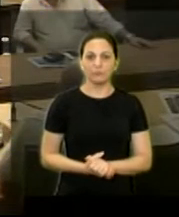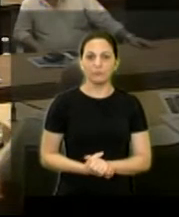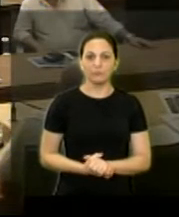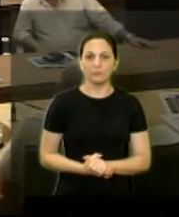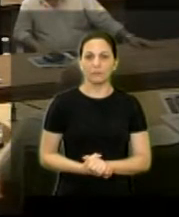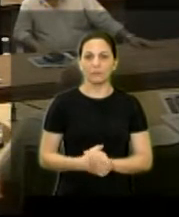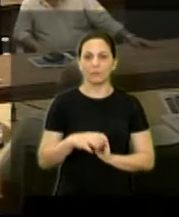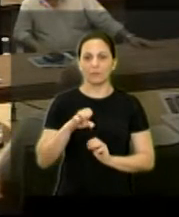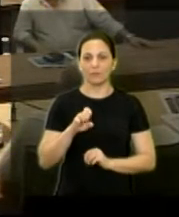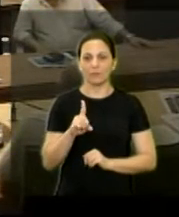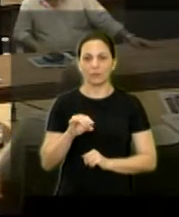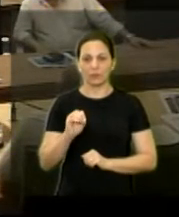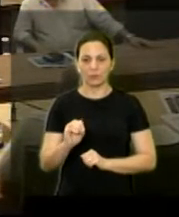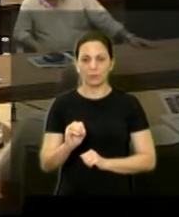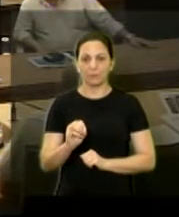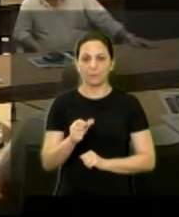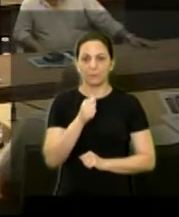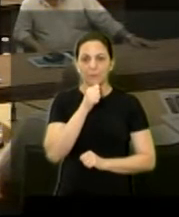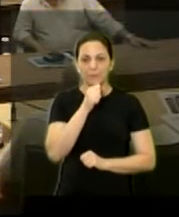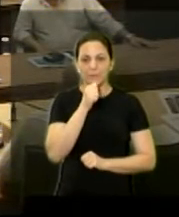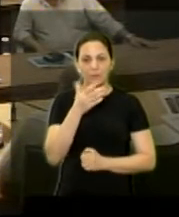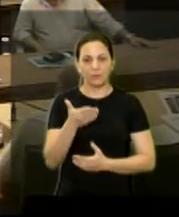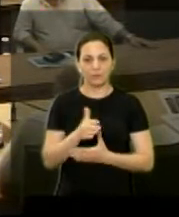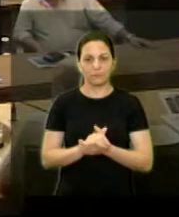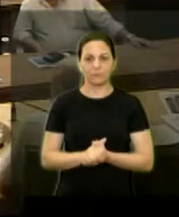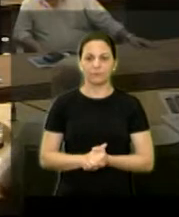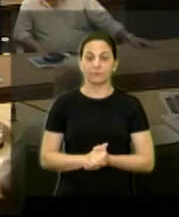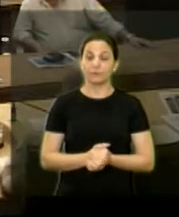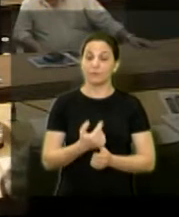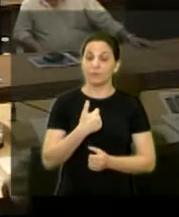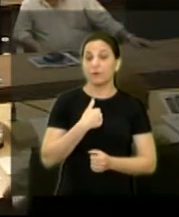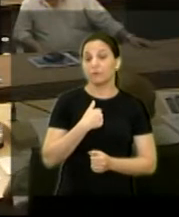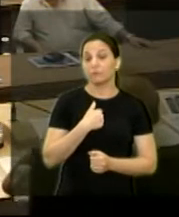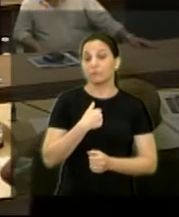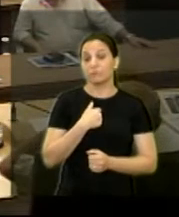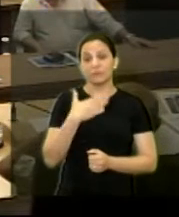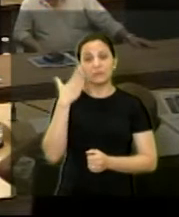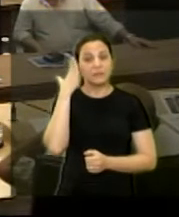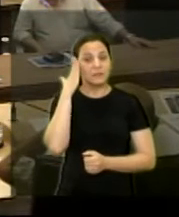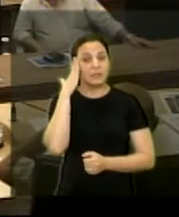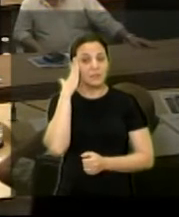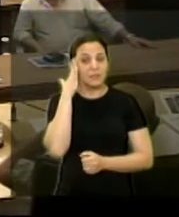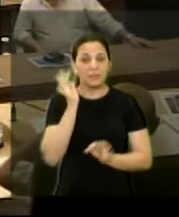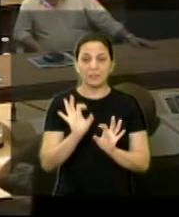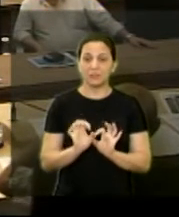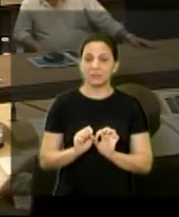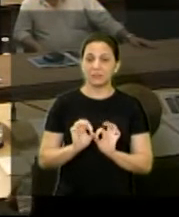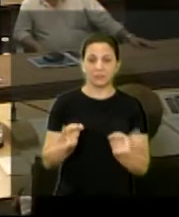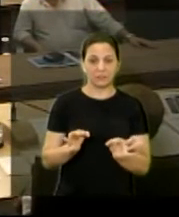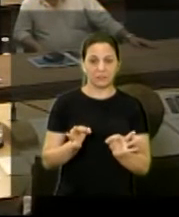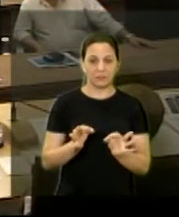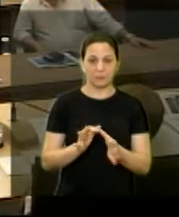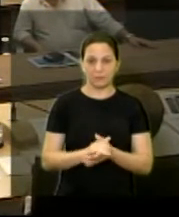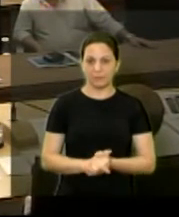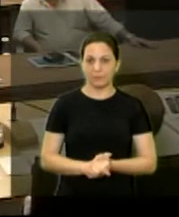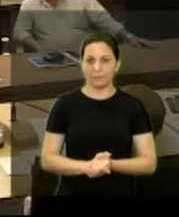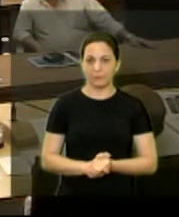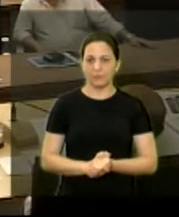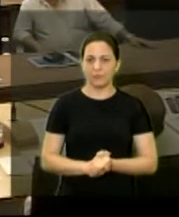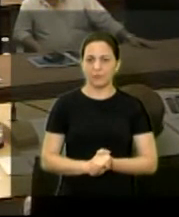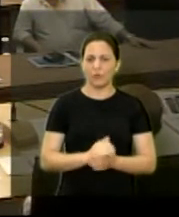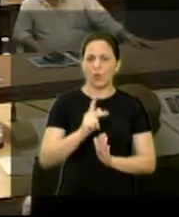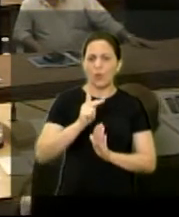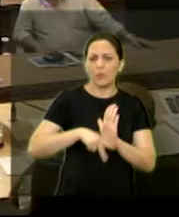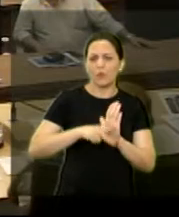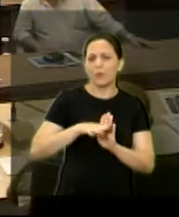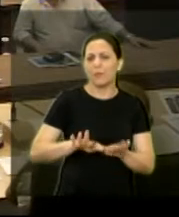Edio Lopes, o microfone está aí com você? Eu só queria entender só. Que programa é